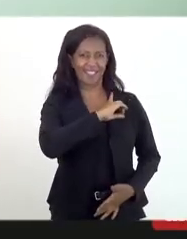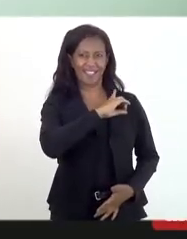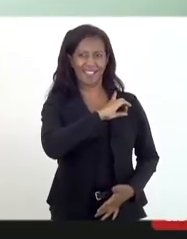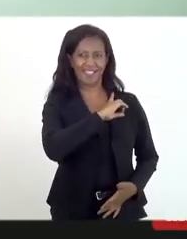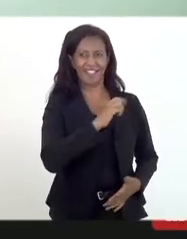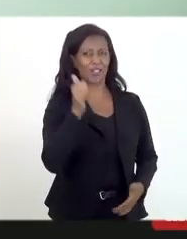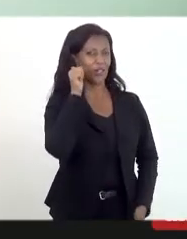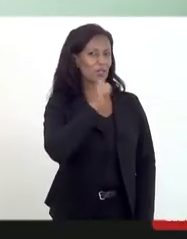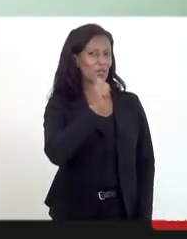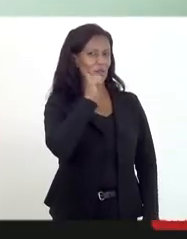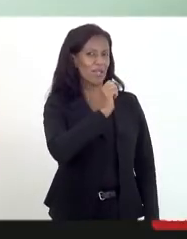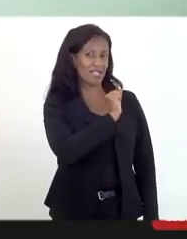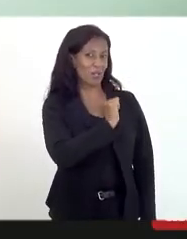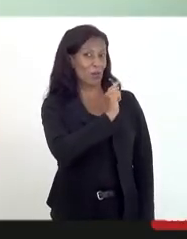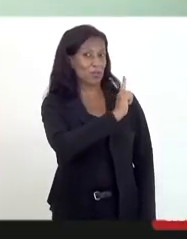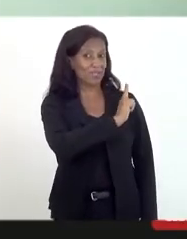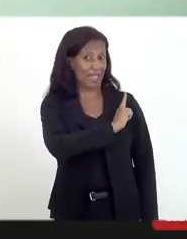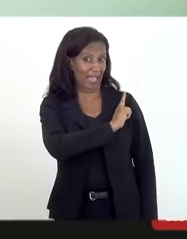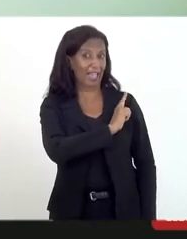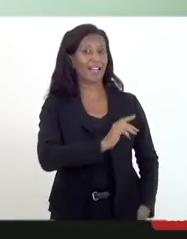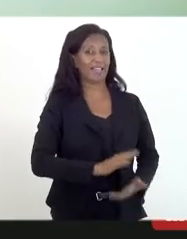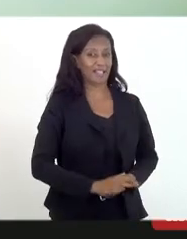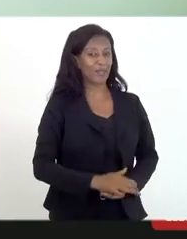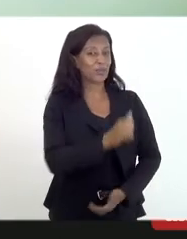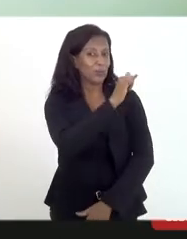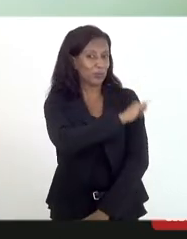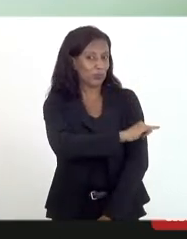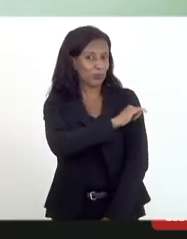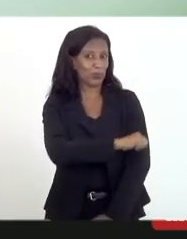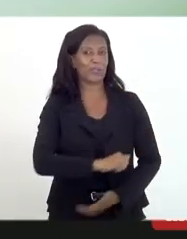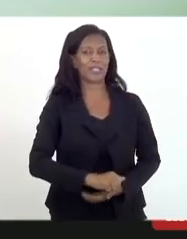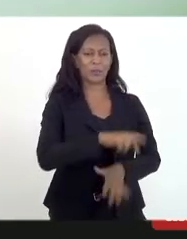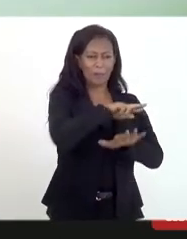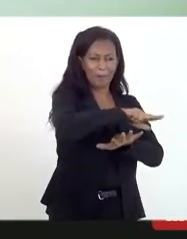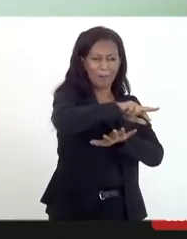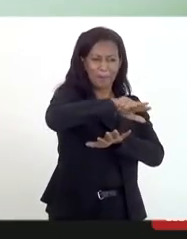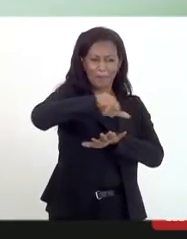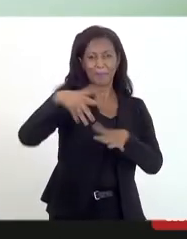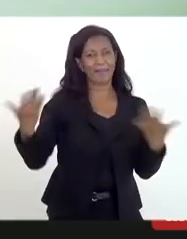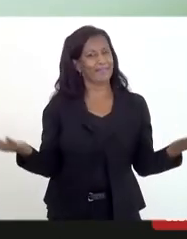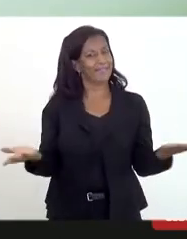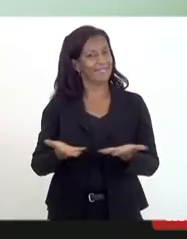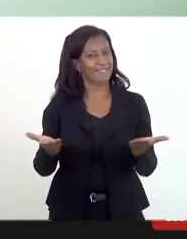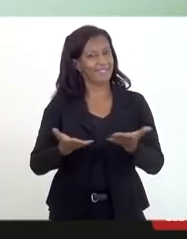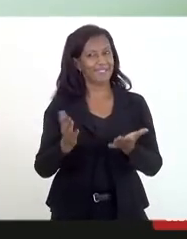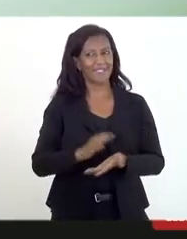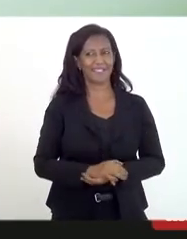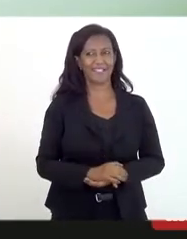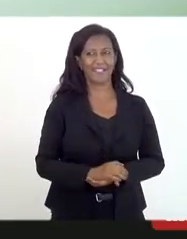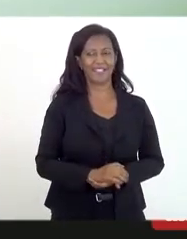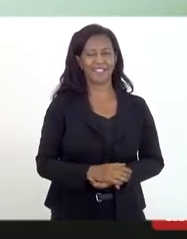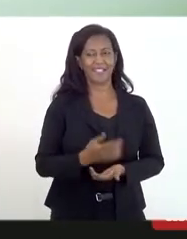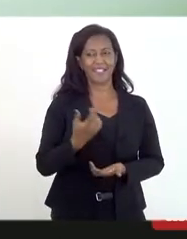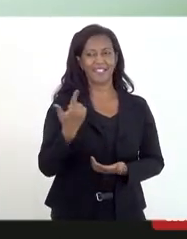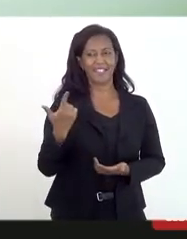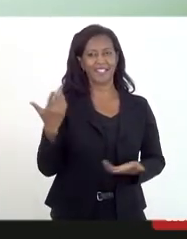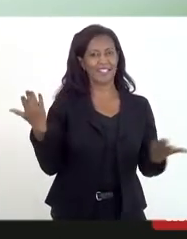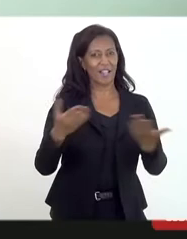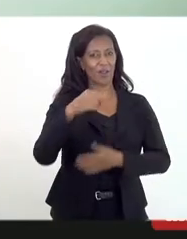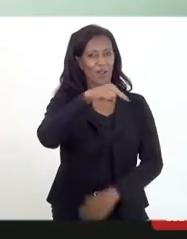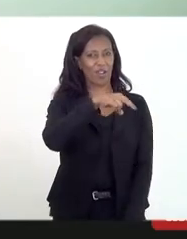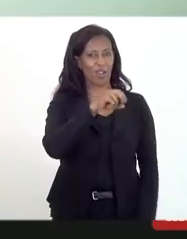Delegacia de Mulheres de São Gonçalo, no Rio de Janeiro, tantas outras, e agora no interior teve por Nova